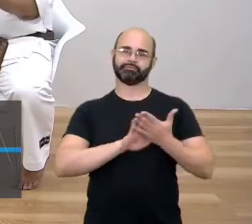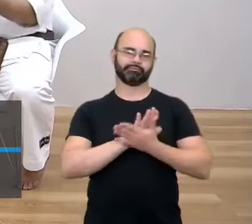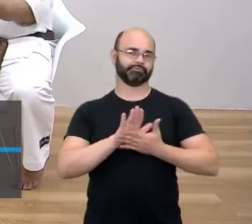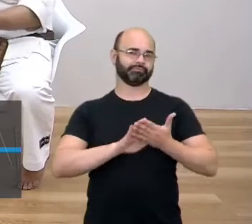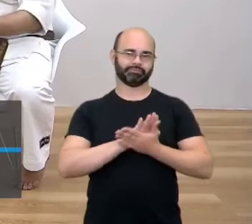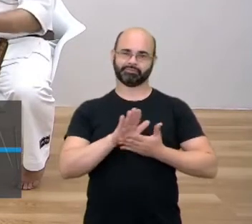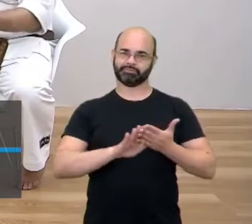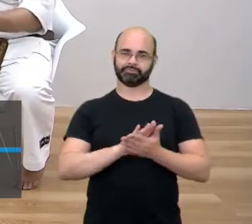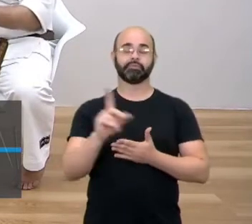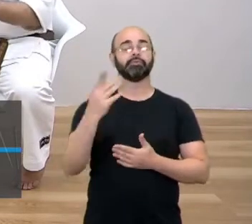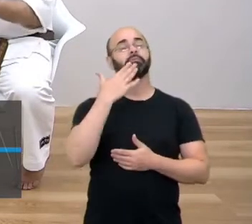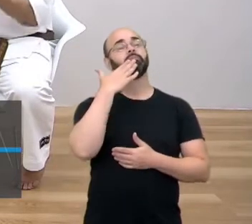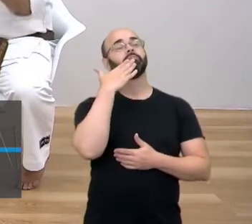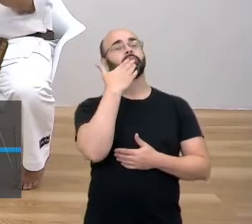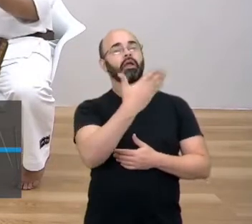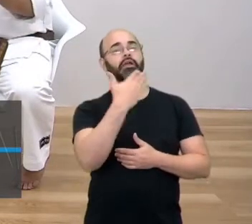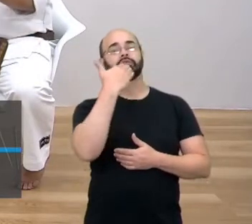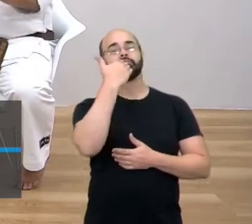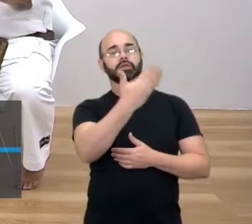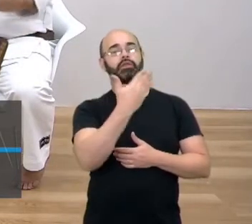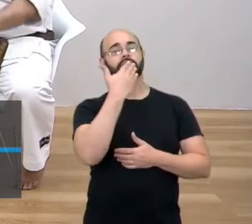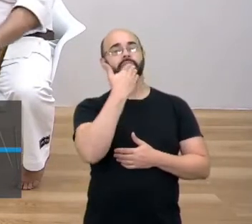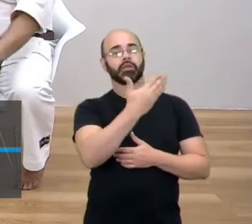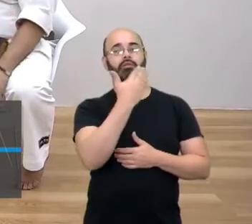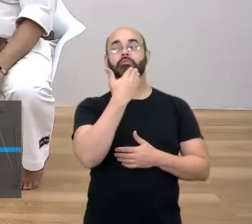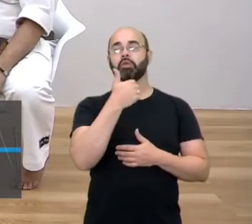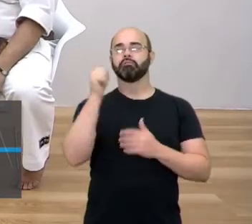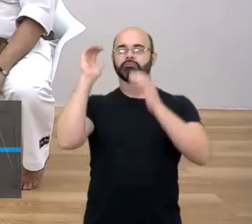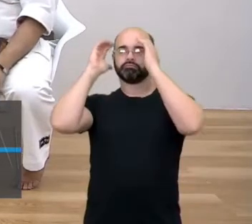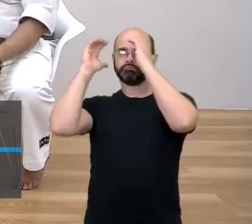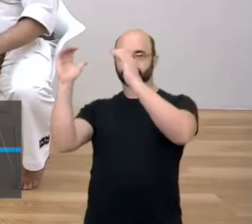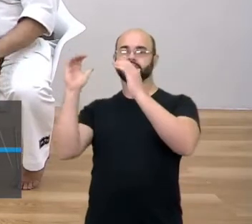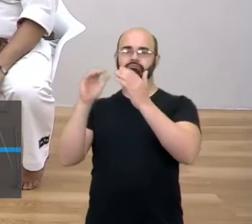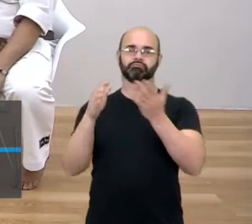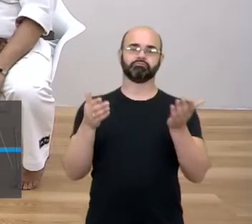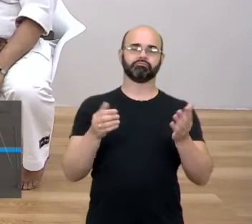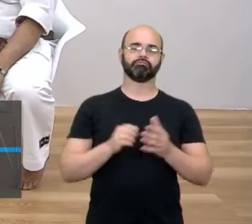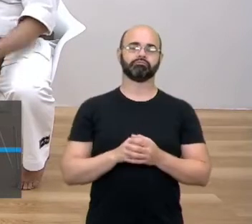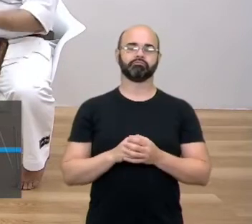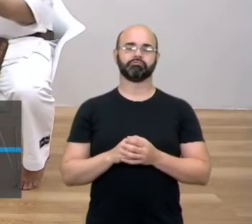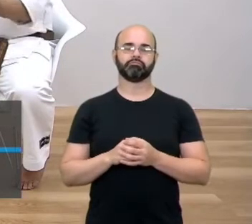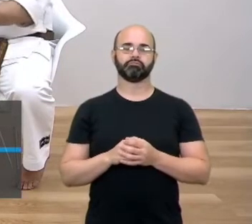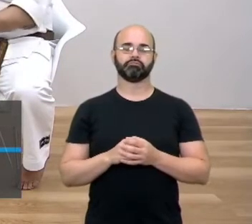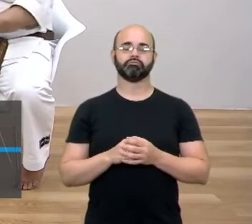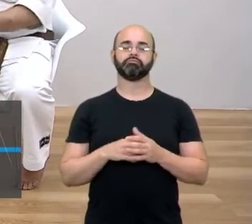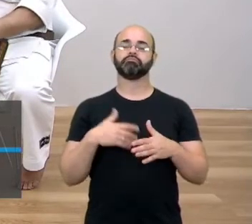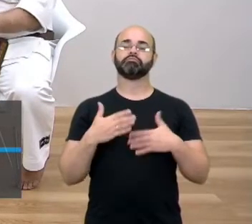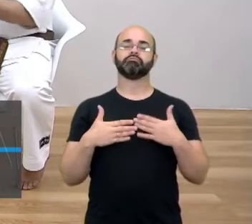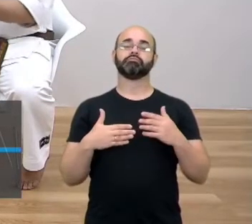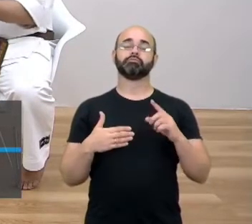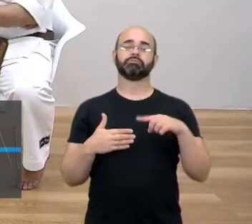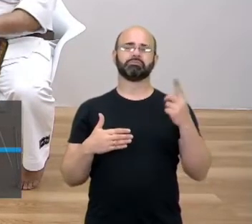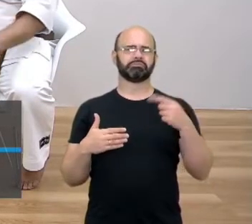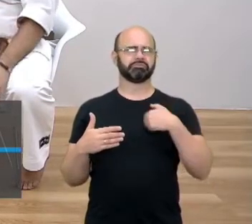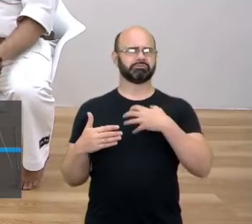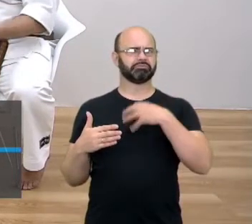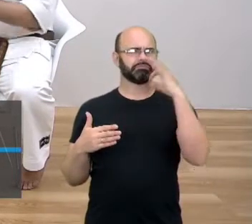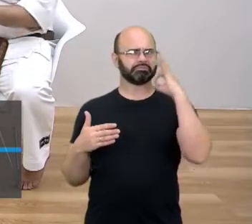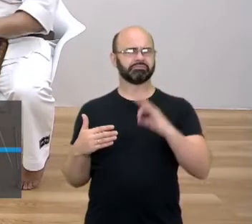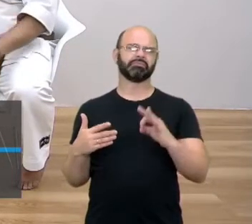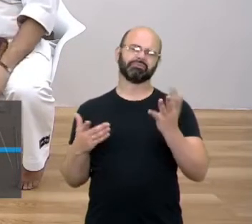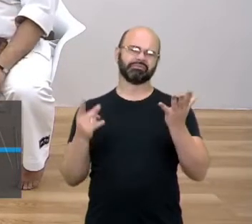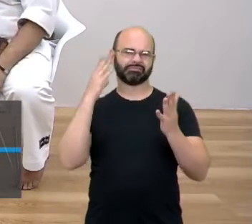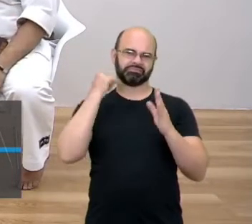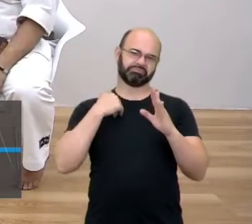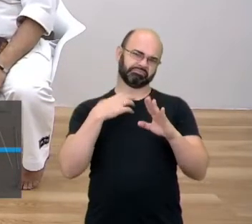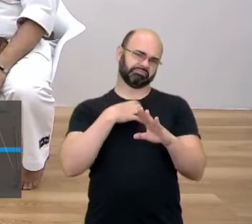pedindo as coisas, então você vai fazendo. E daí, se você tiver certeza que você tá fazendo certo, você